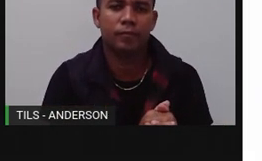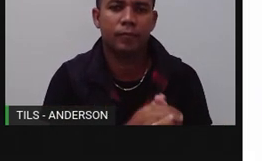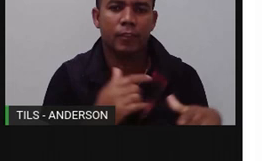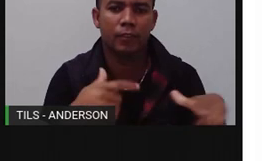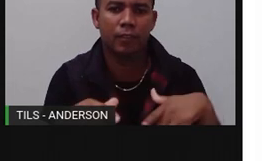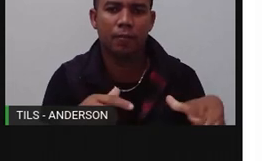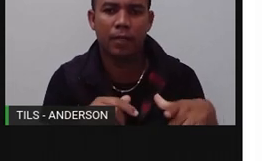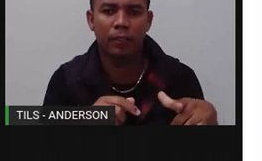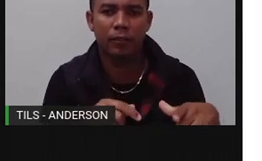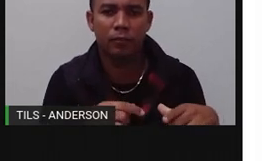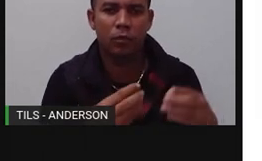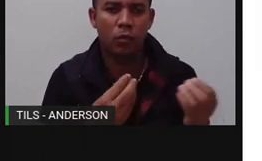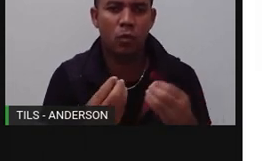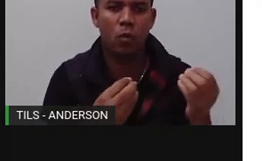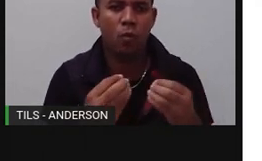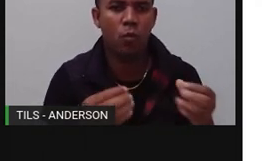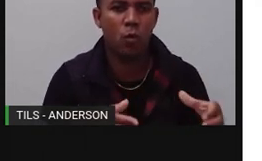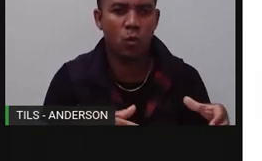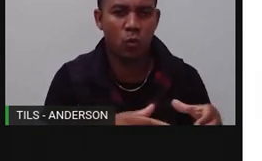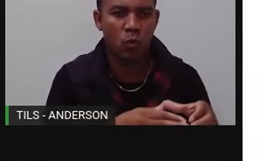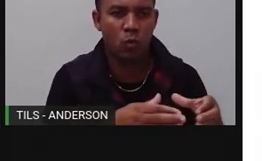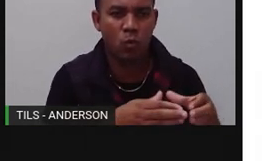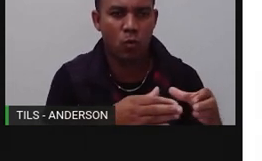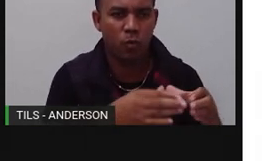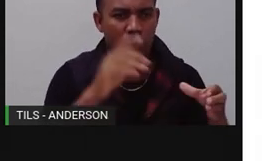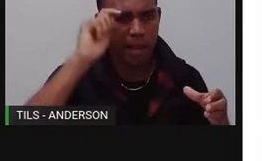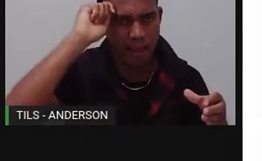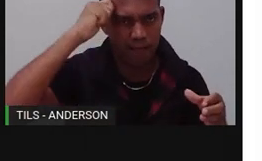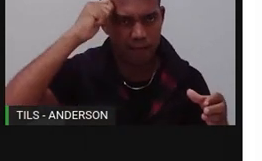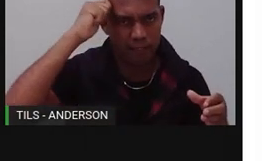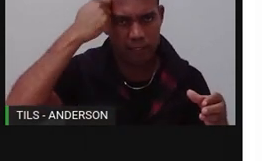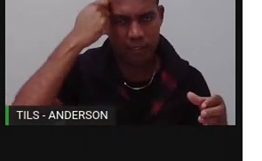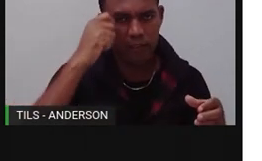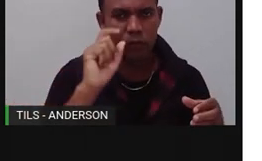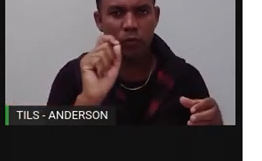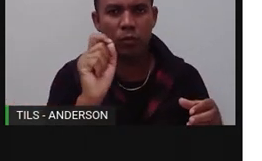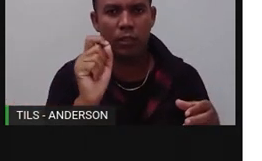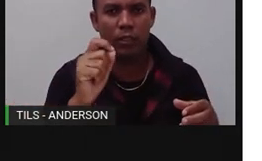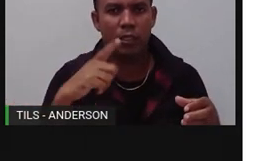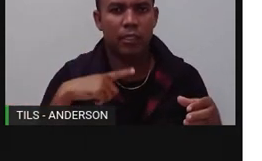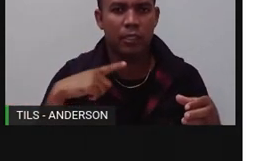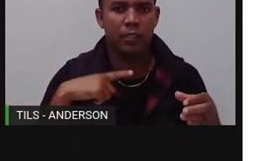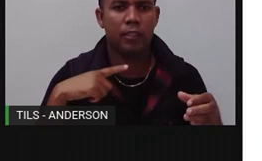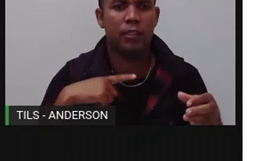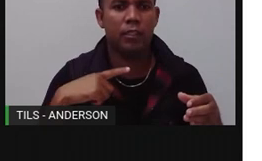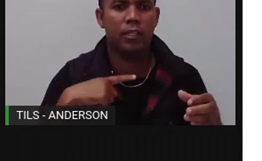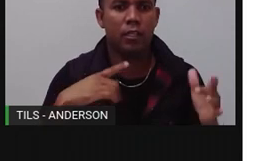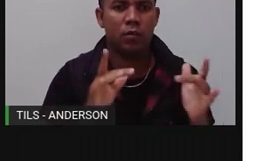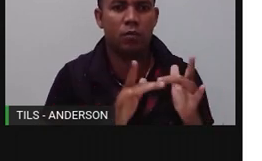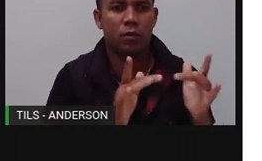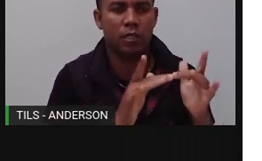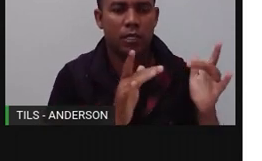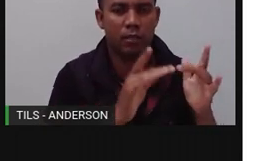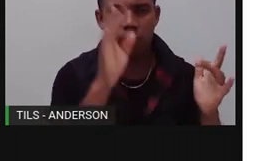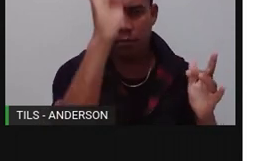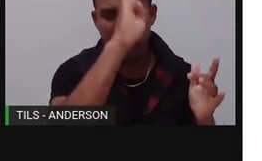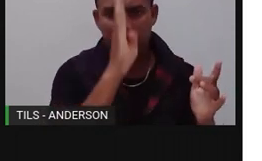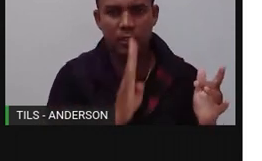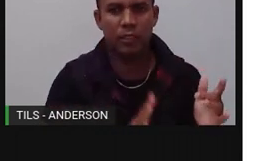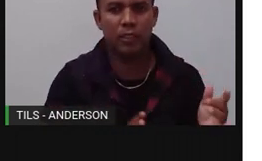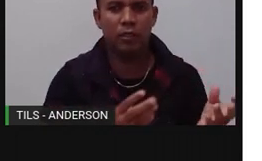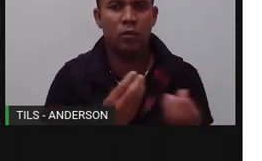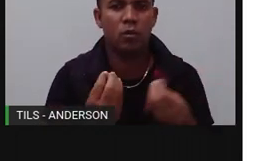escravo. Os africanos, né? Tem uma forte ligação com os brasileiros, né? Pois, no período